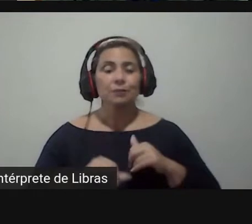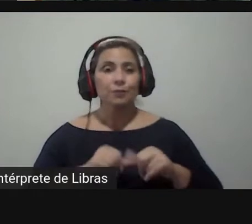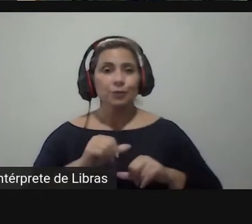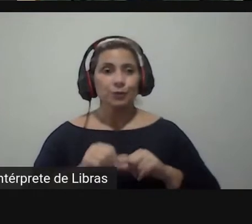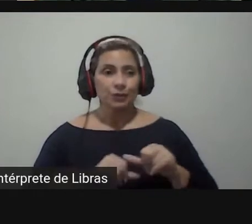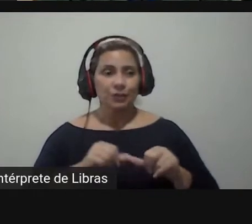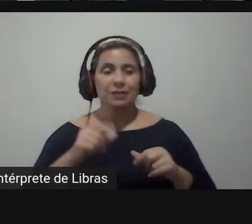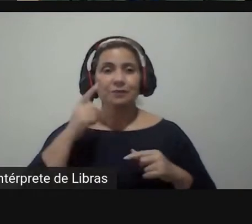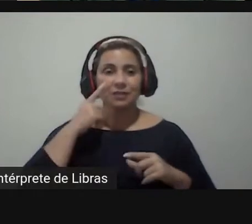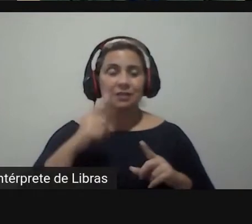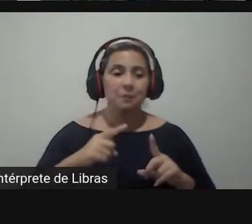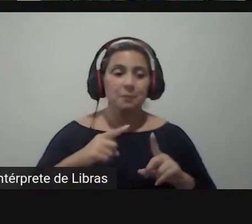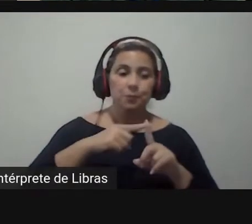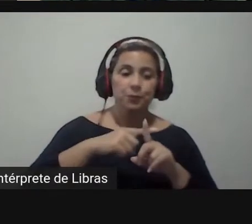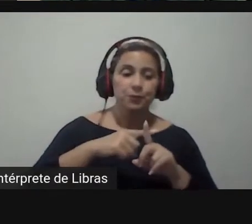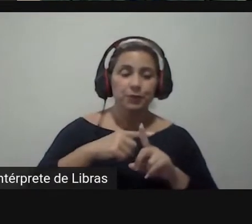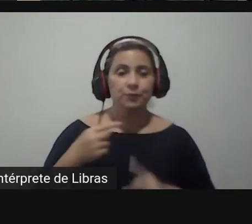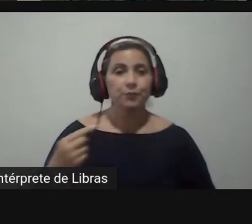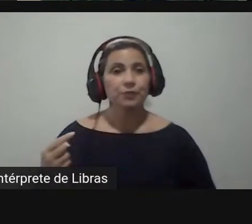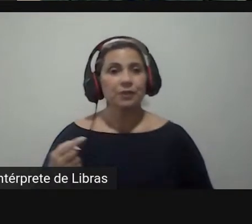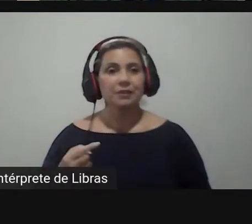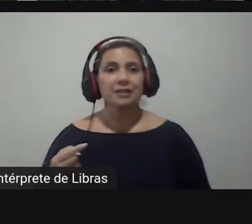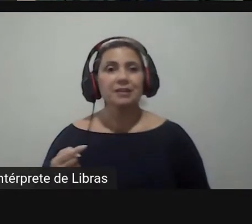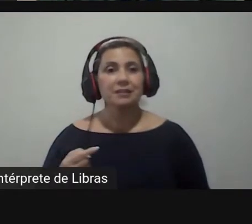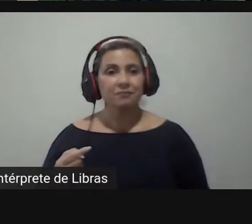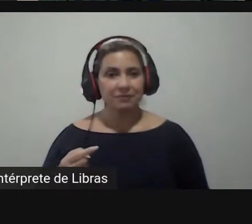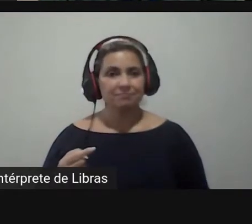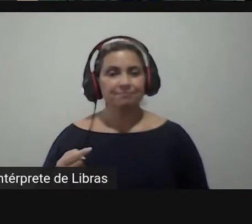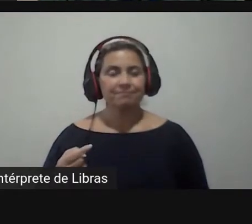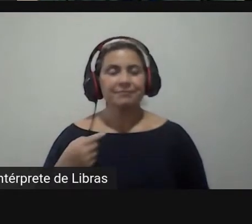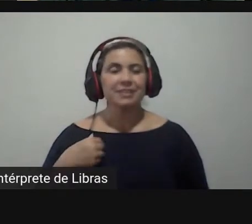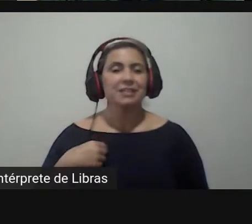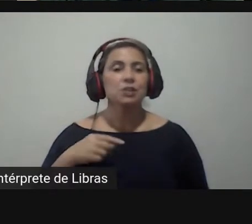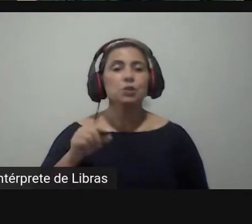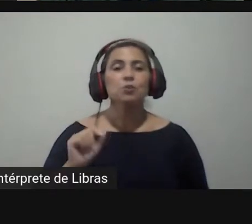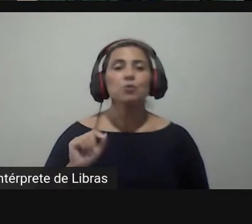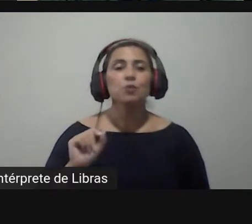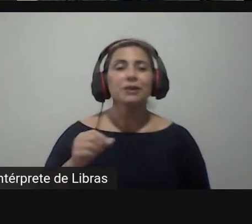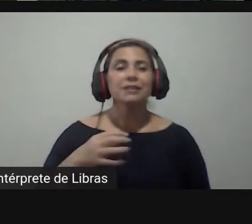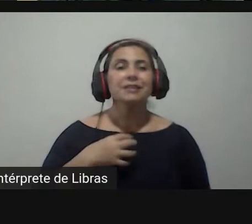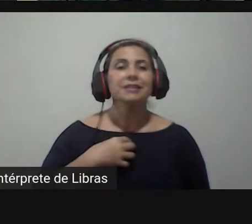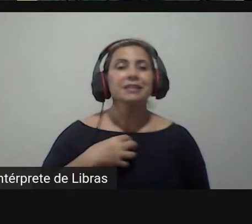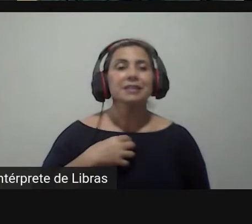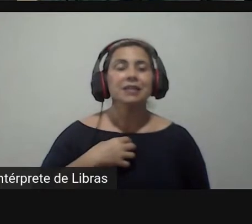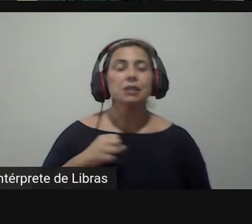positiva ou negativa é isso que digamos assim está no centro daquilo que a gente chama de motivação